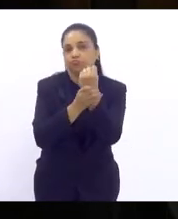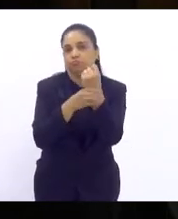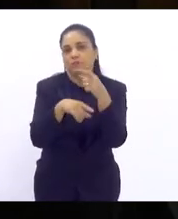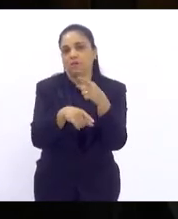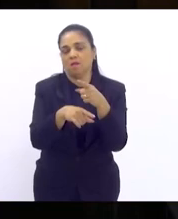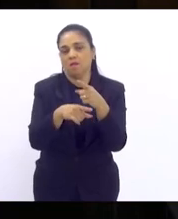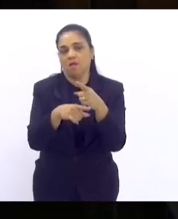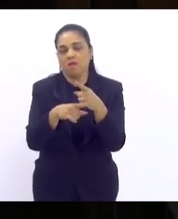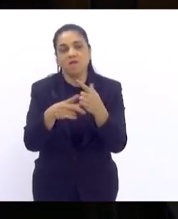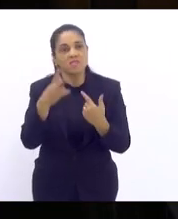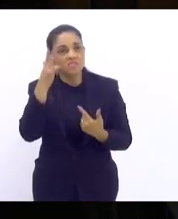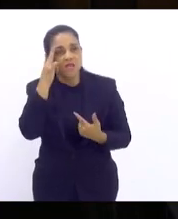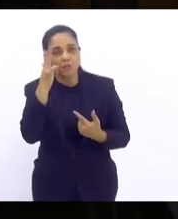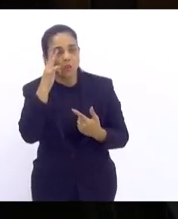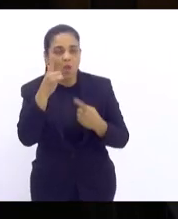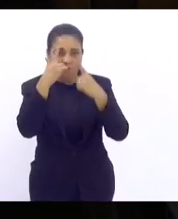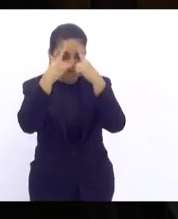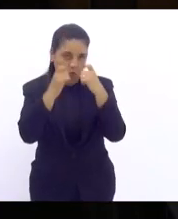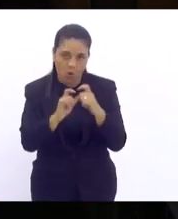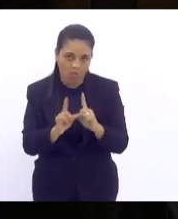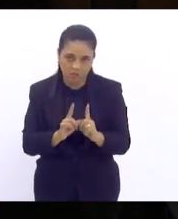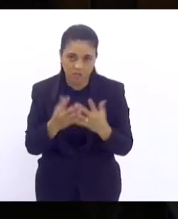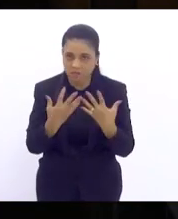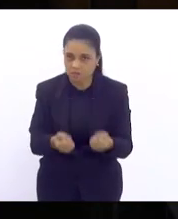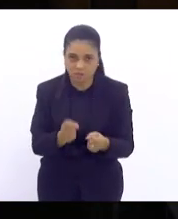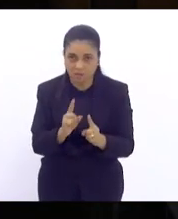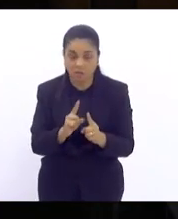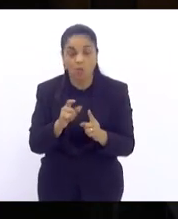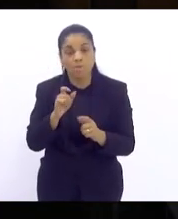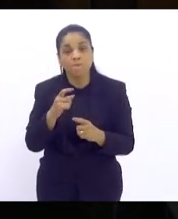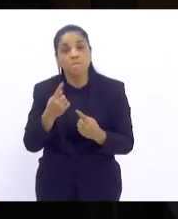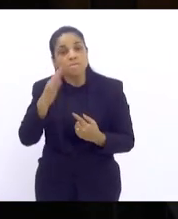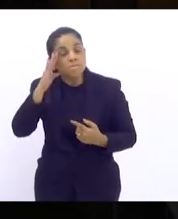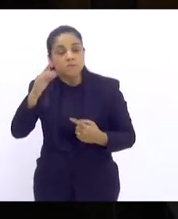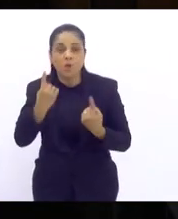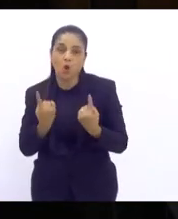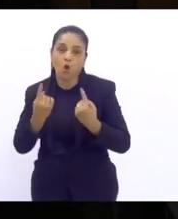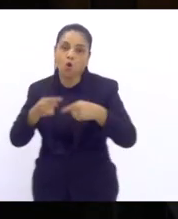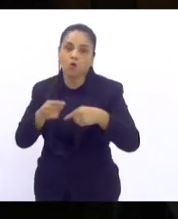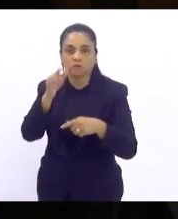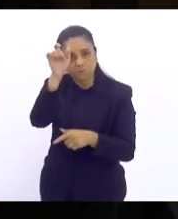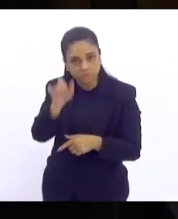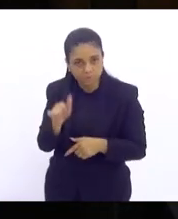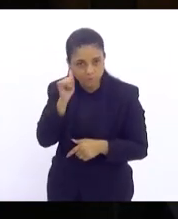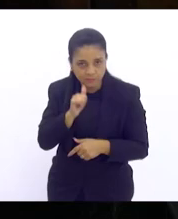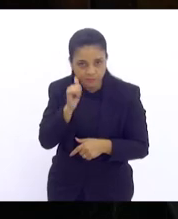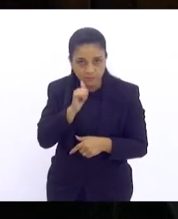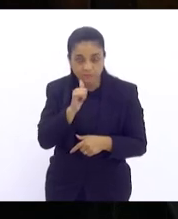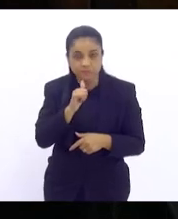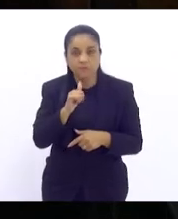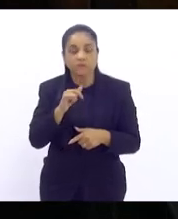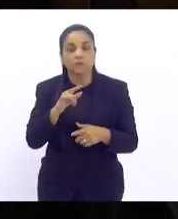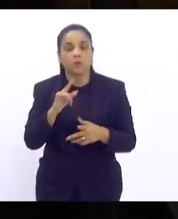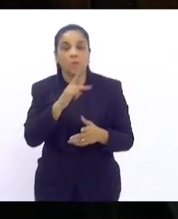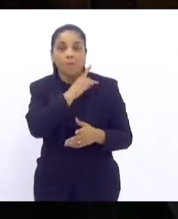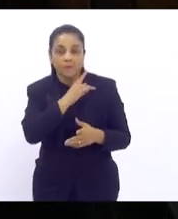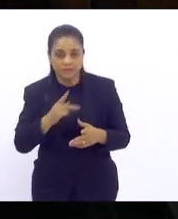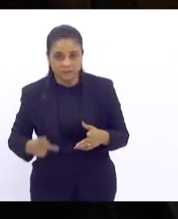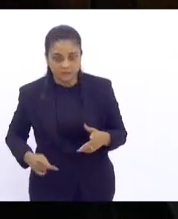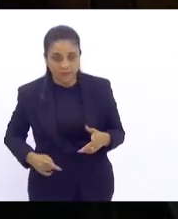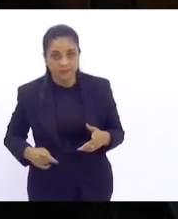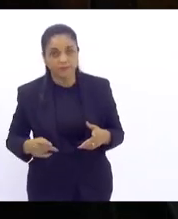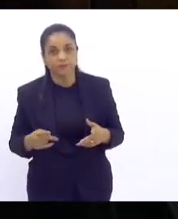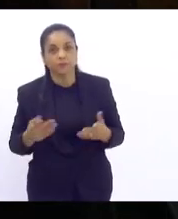as violências principalmente as violências contra as mulheres então nesse sentido senhor presidente dizer que